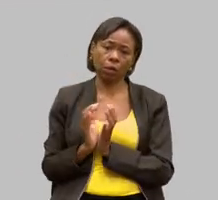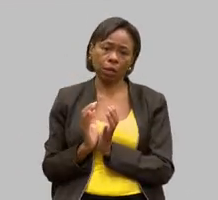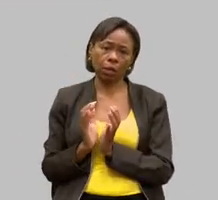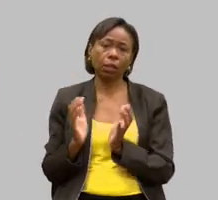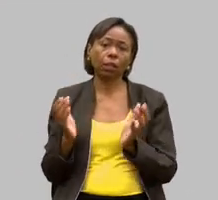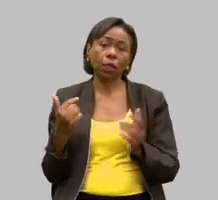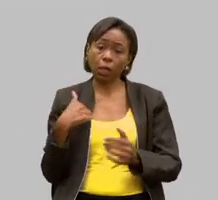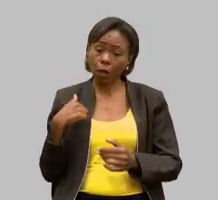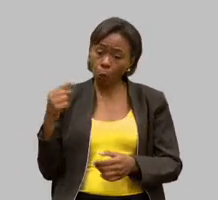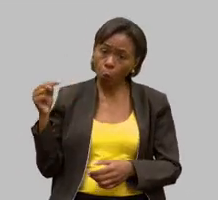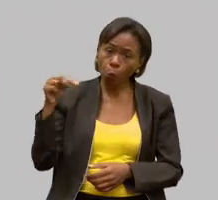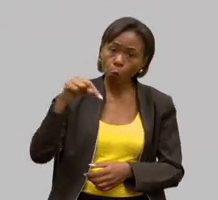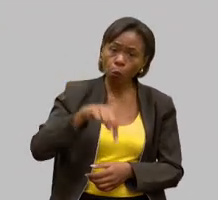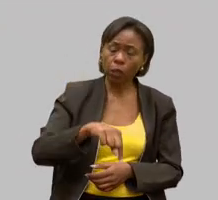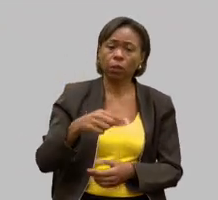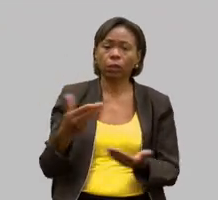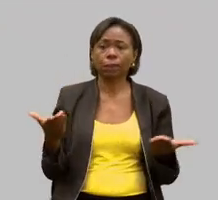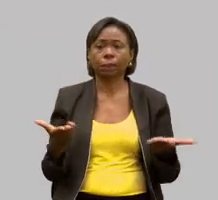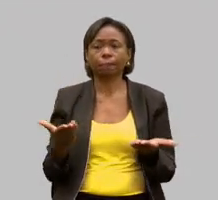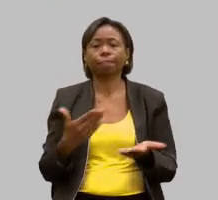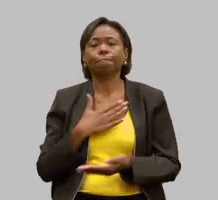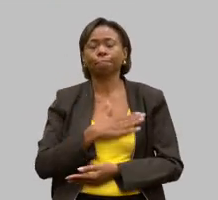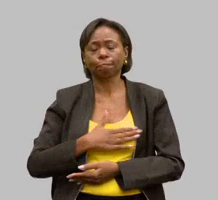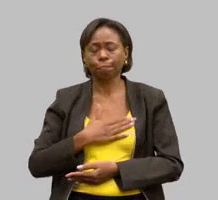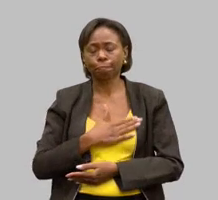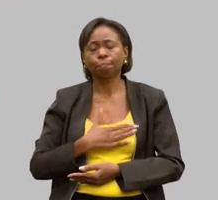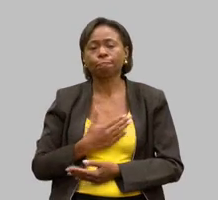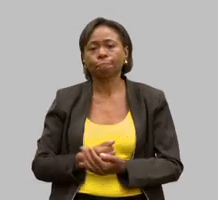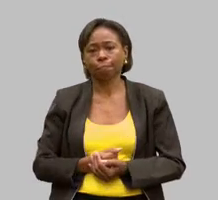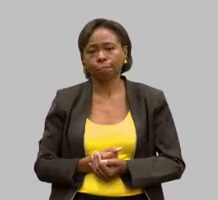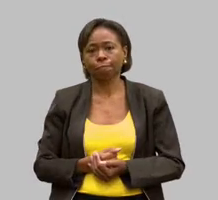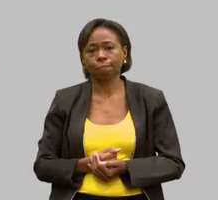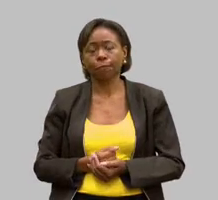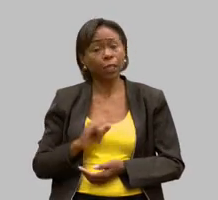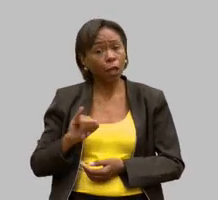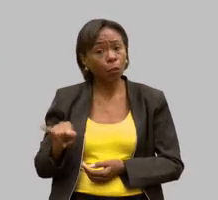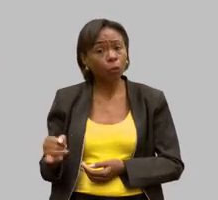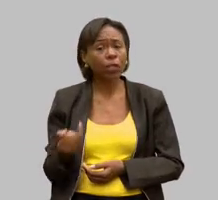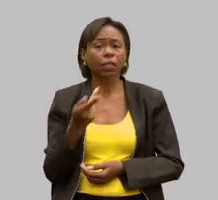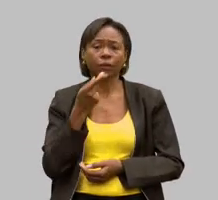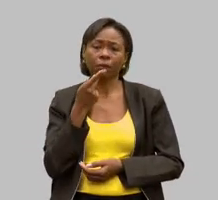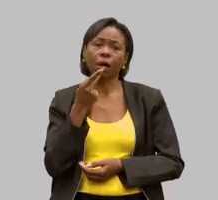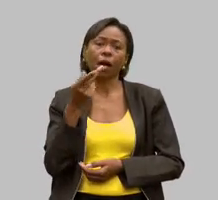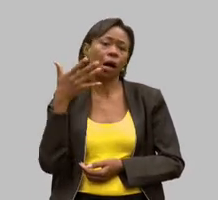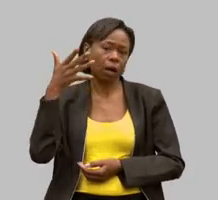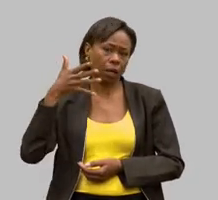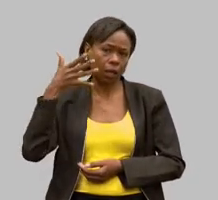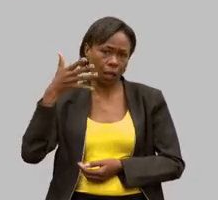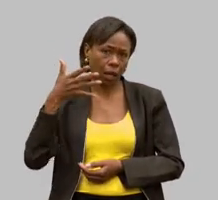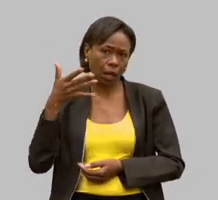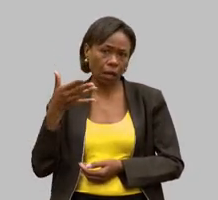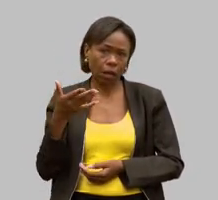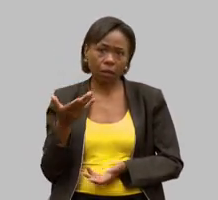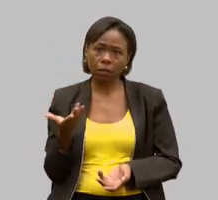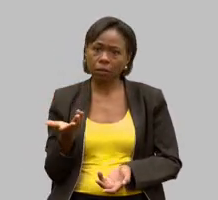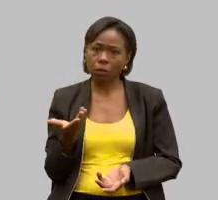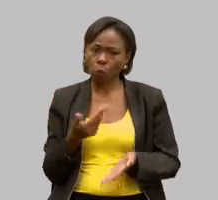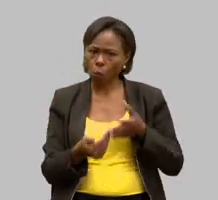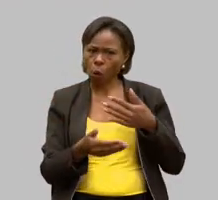participando e a oportunidade de ter essa fala eu falo que não é para qualquer um a gente estar aqui